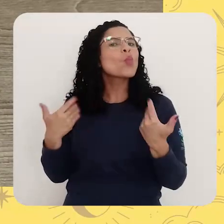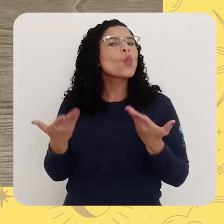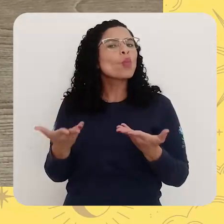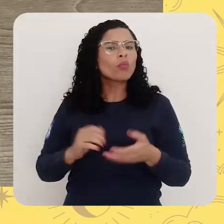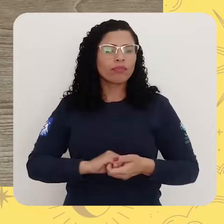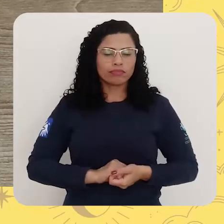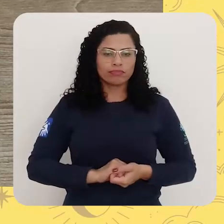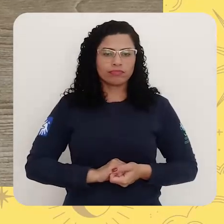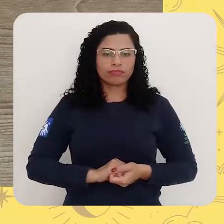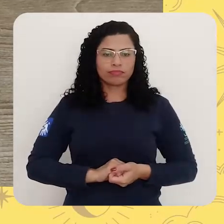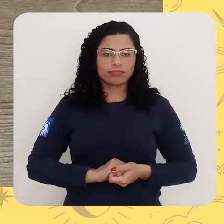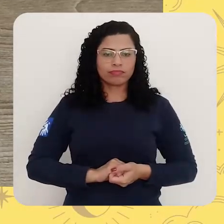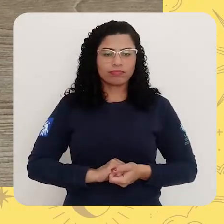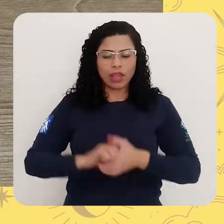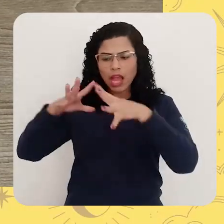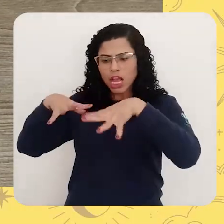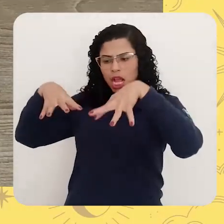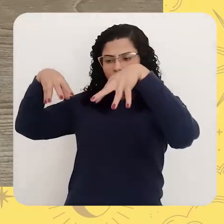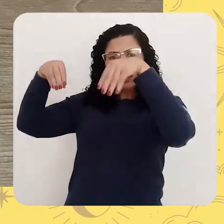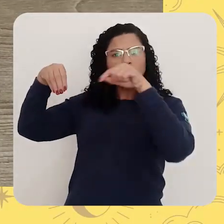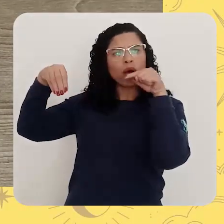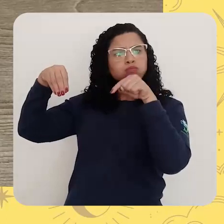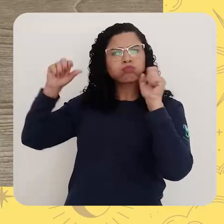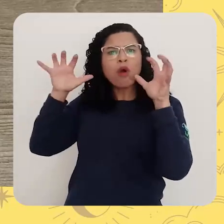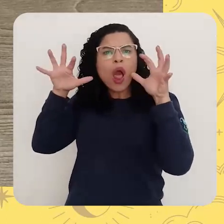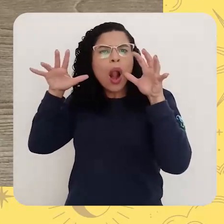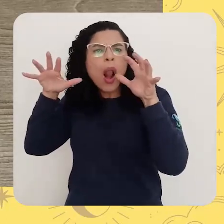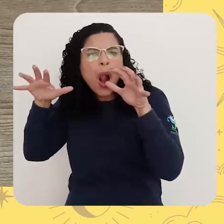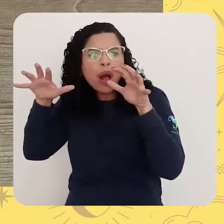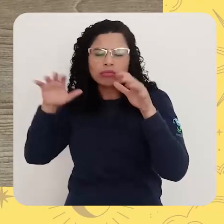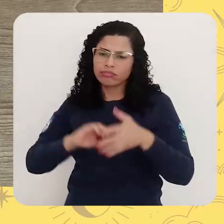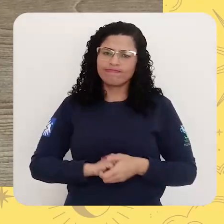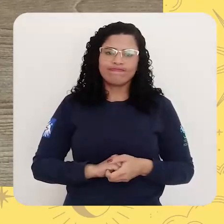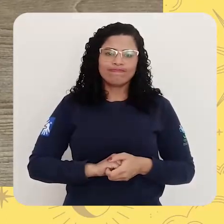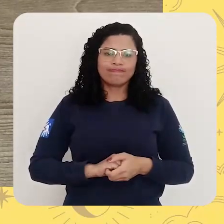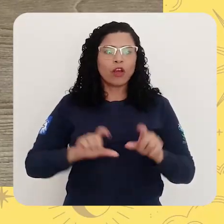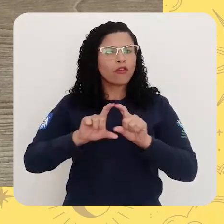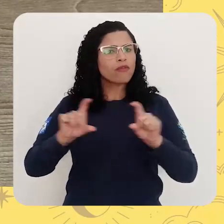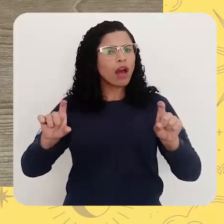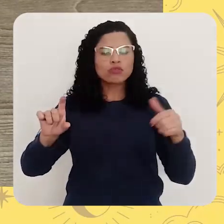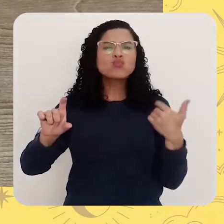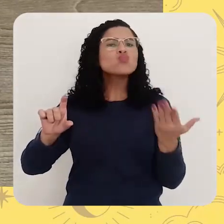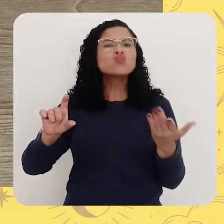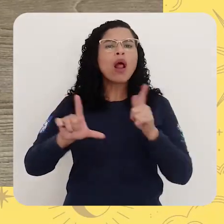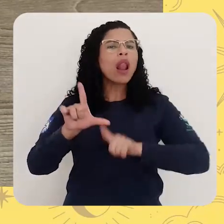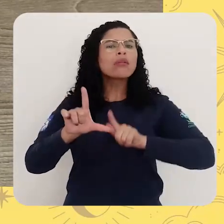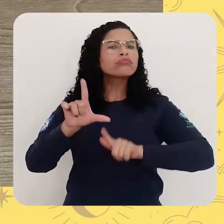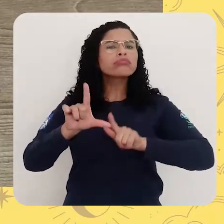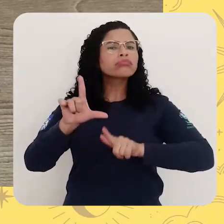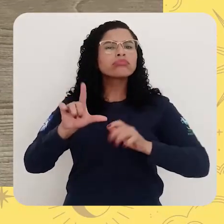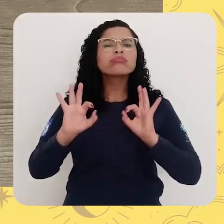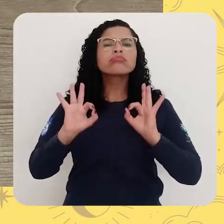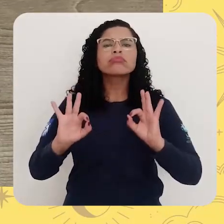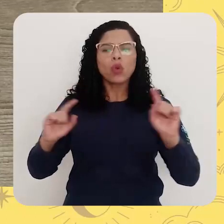Era uma bruxa à meia-noite em um castelo mal-assombrado? Acho que essa frase não é, né? Em